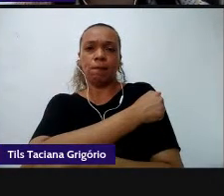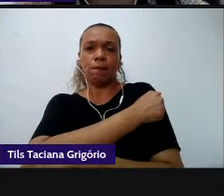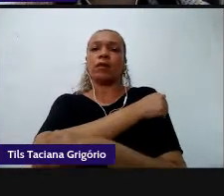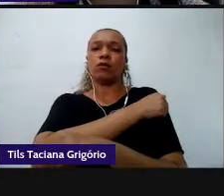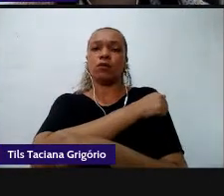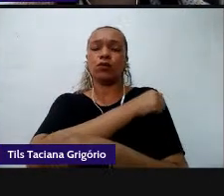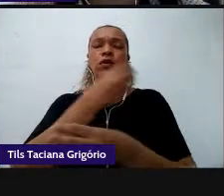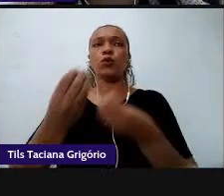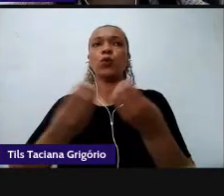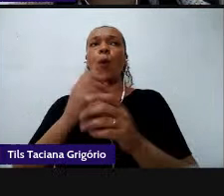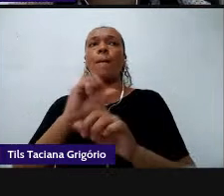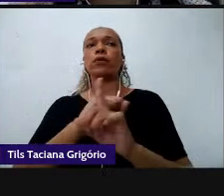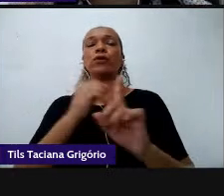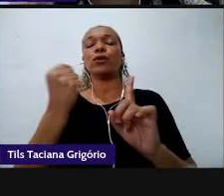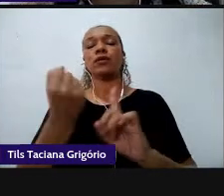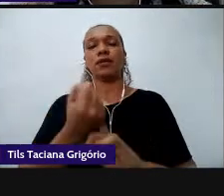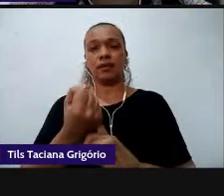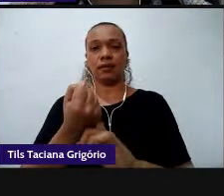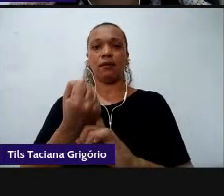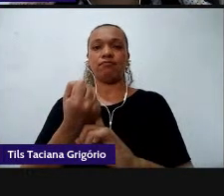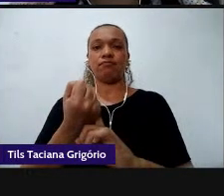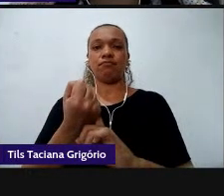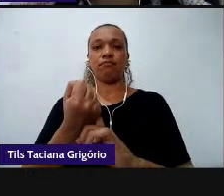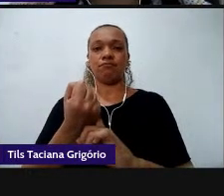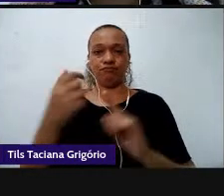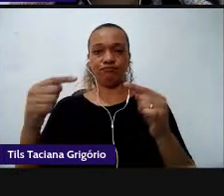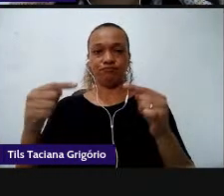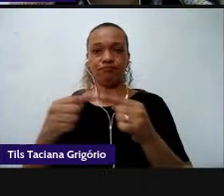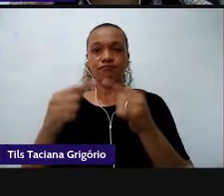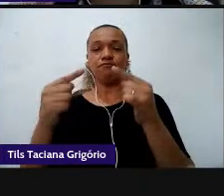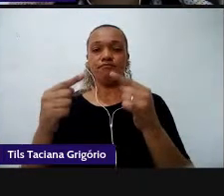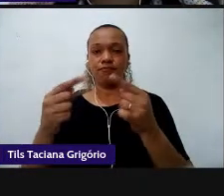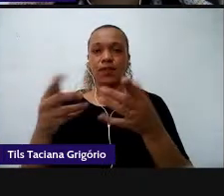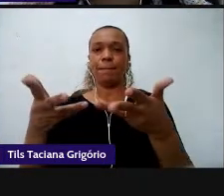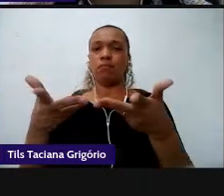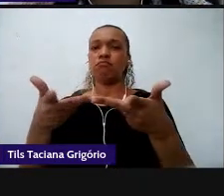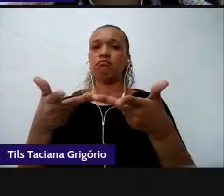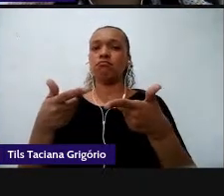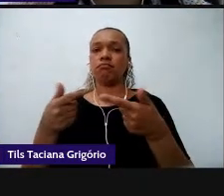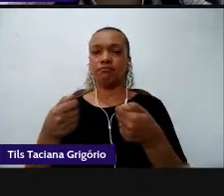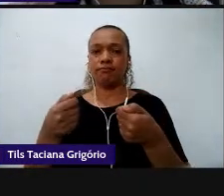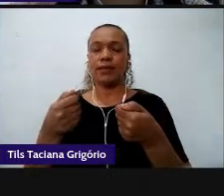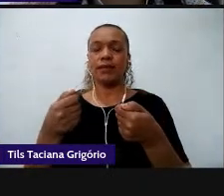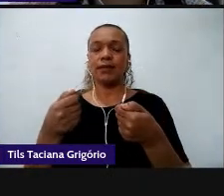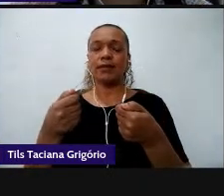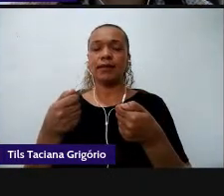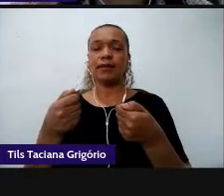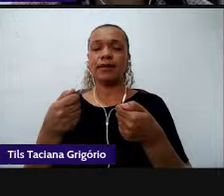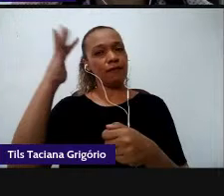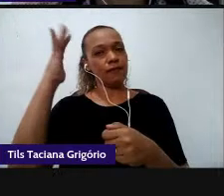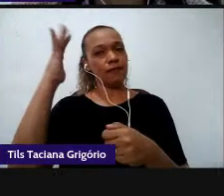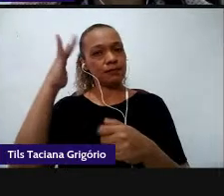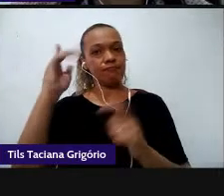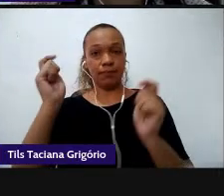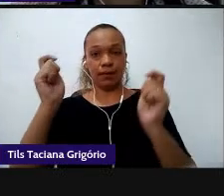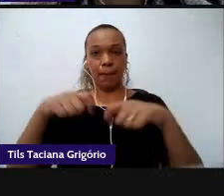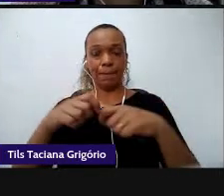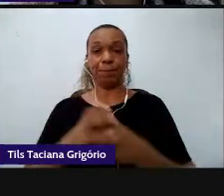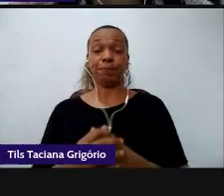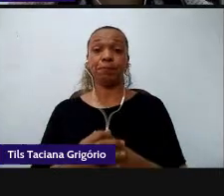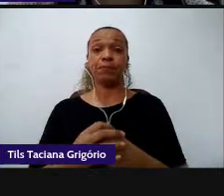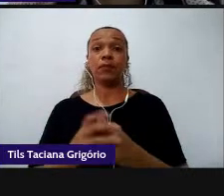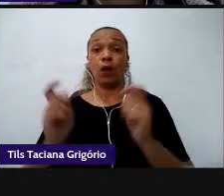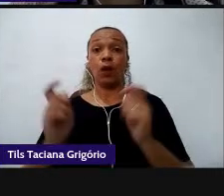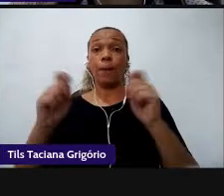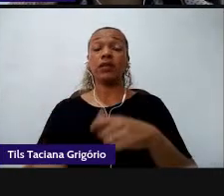plena isso que a habilidade na nossa reflexão propõe a competência 2